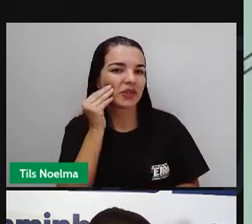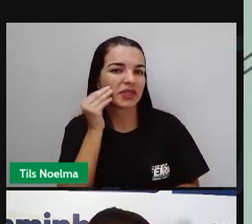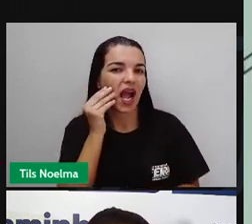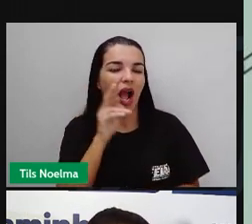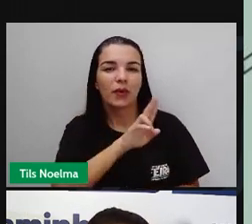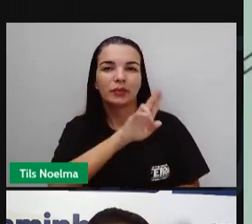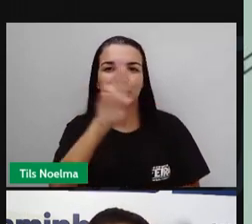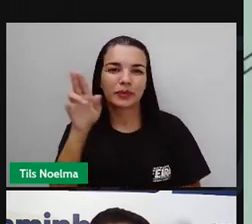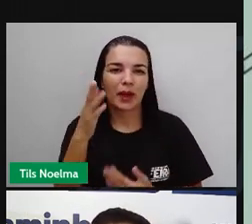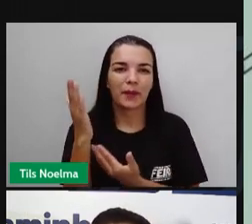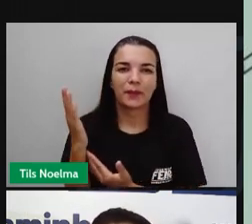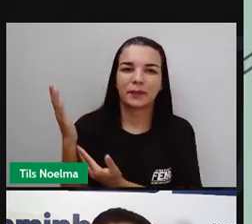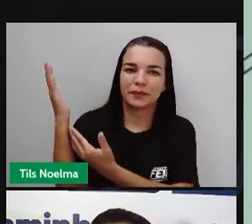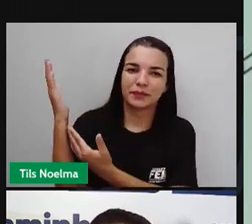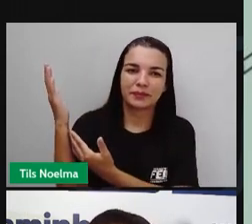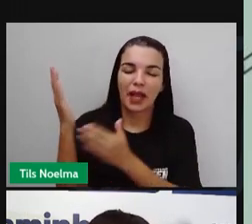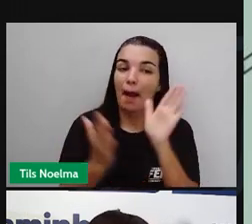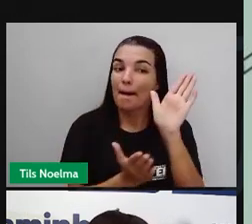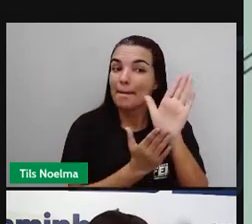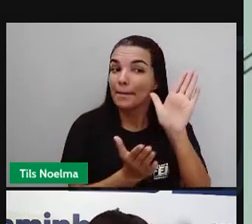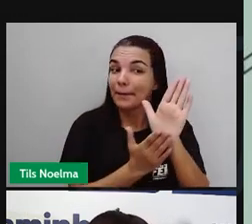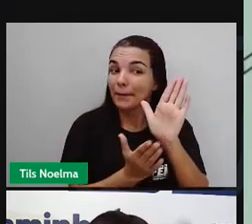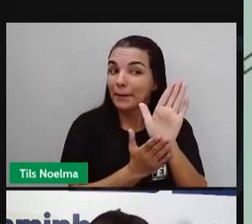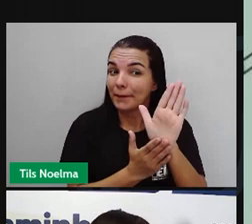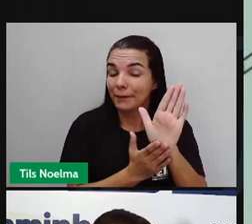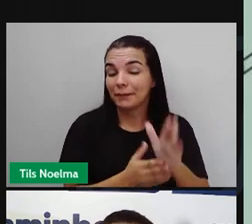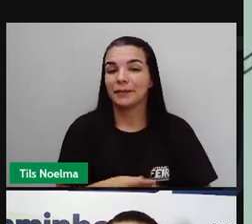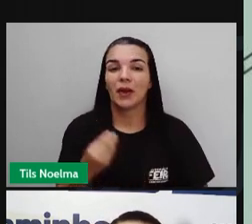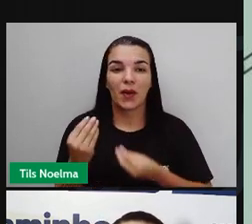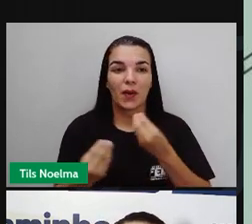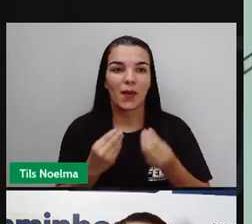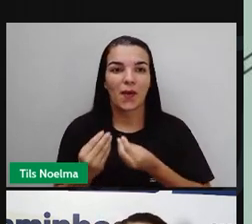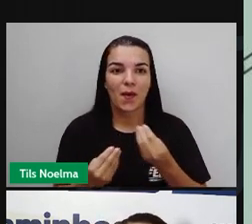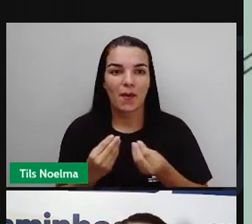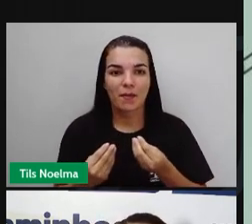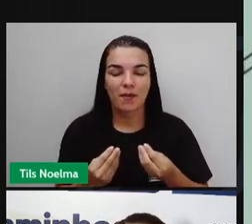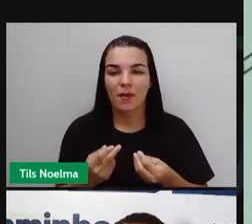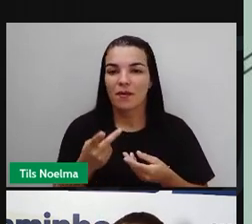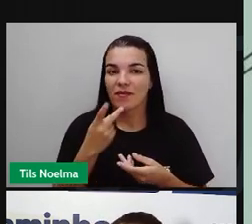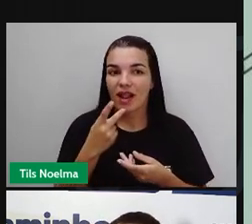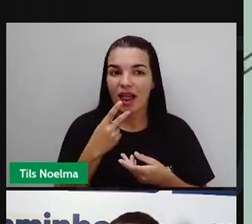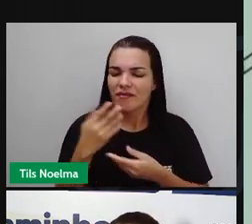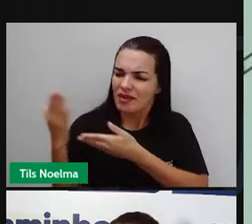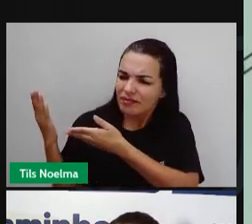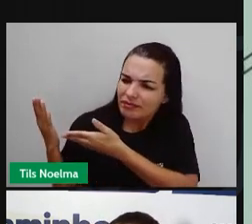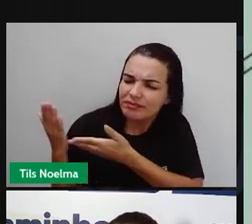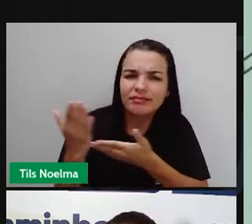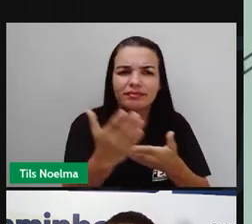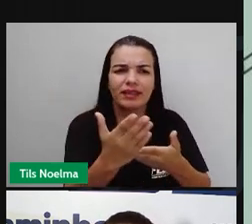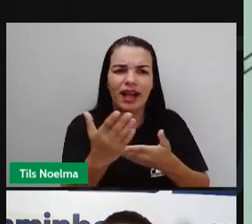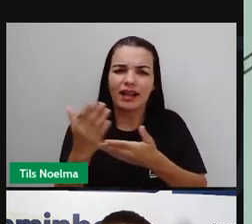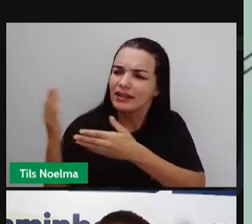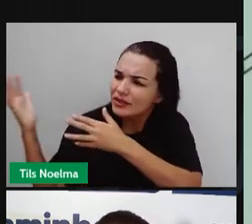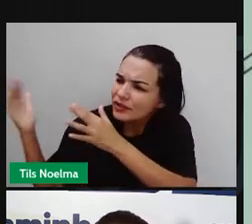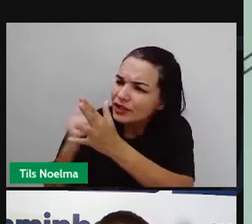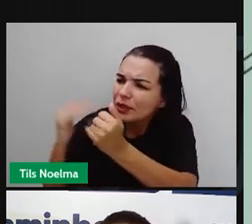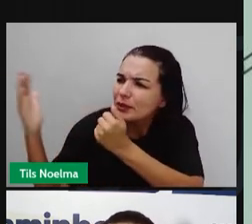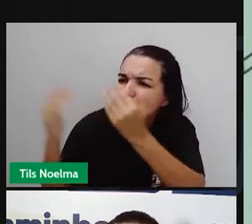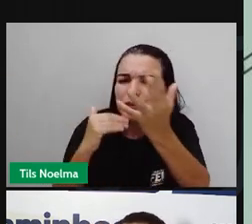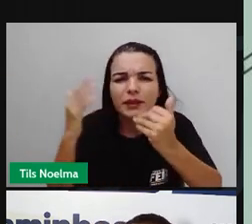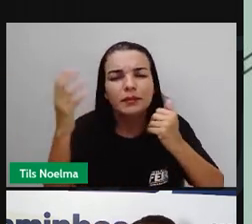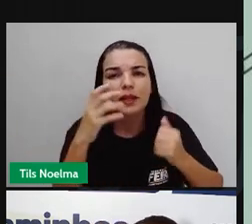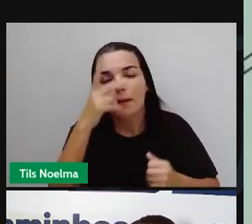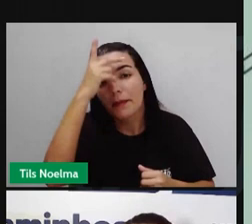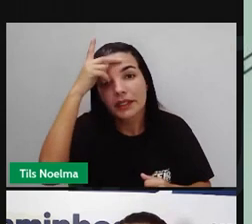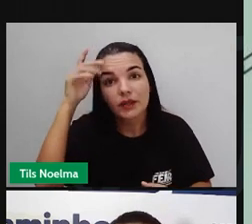no início da aula havia propagandas que incentivavam essas pessoas saírem de suas regiões